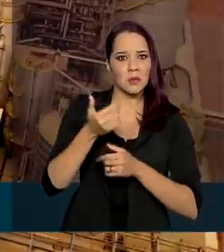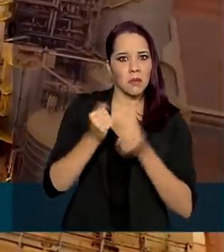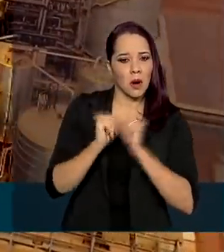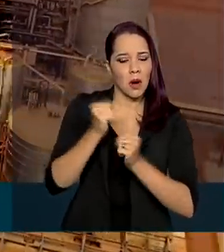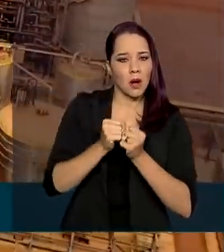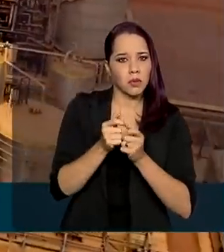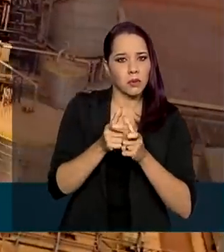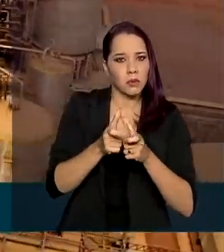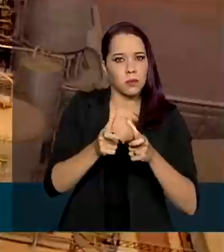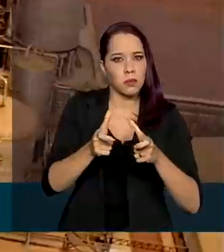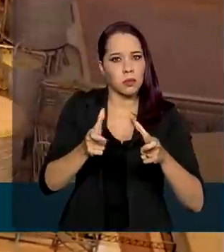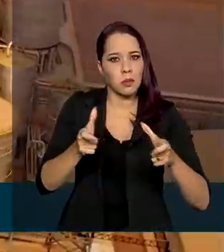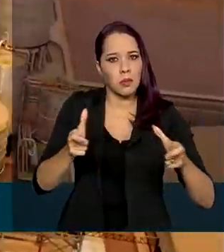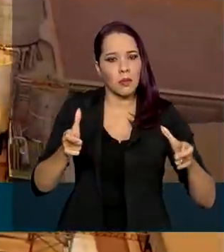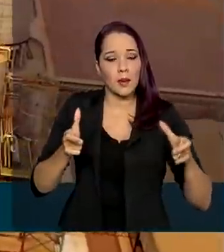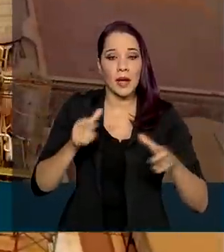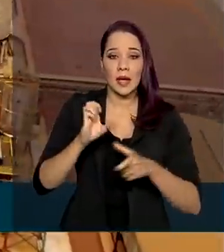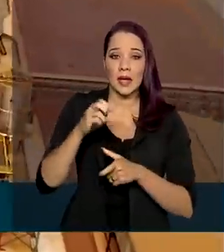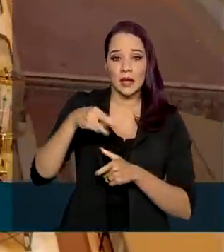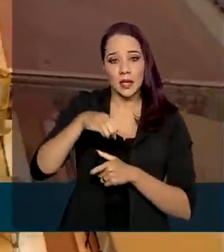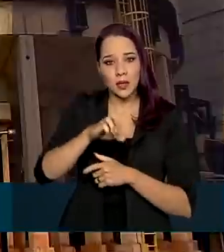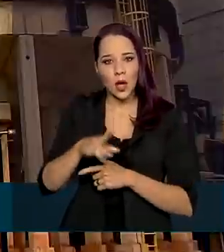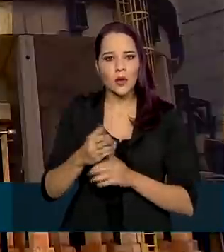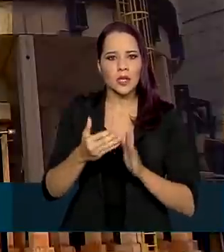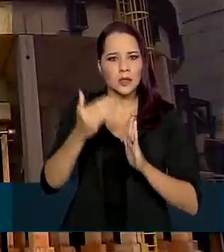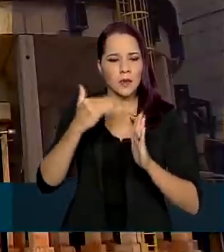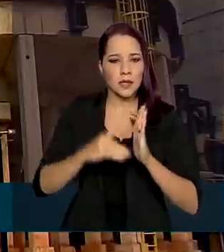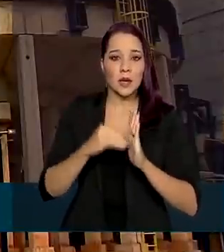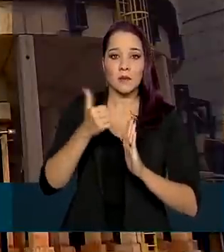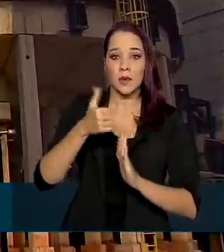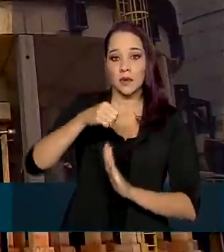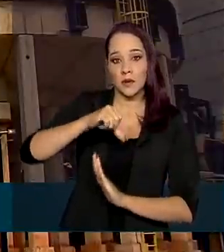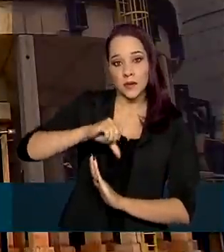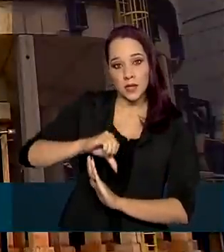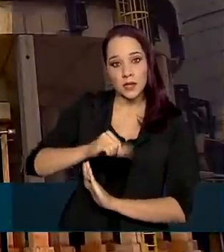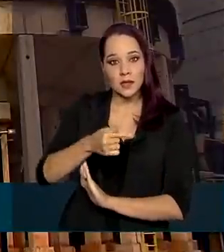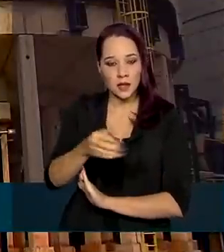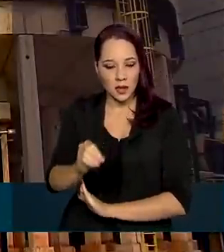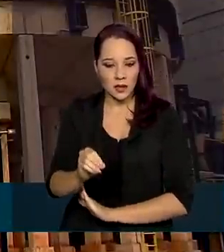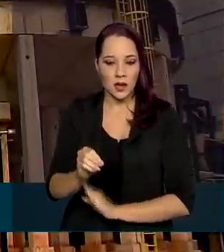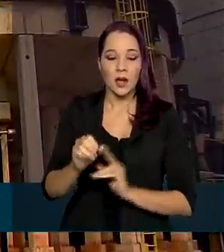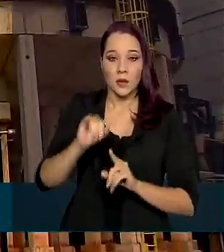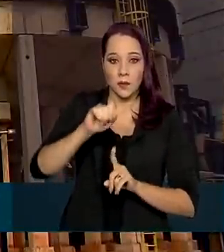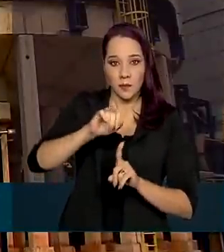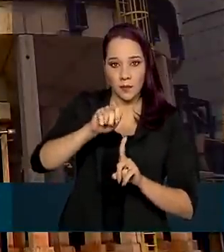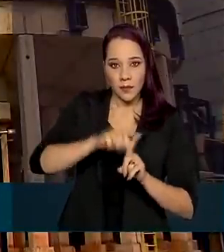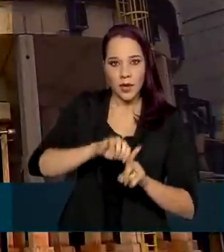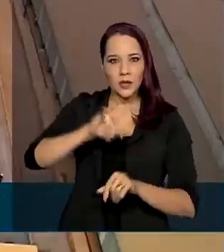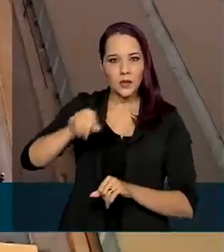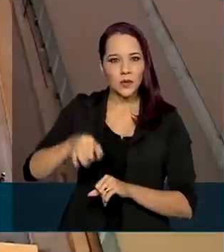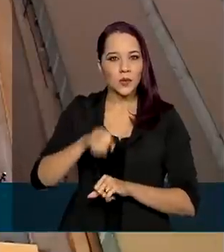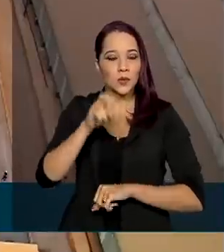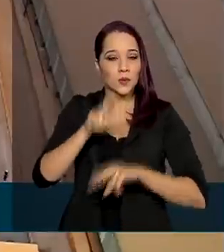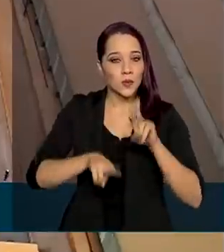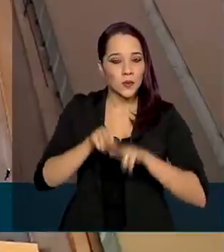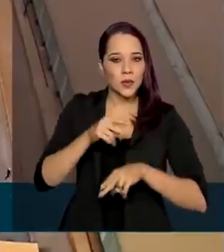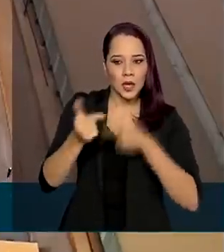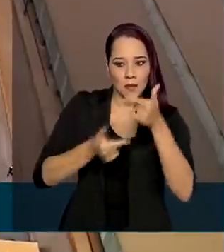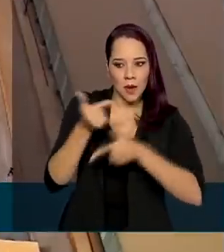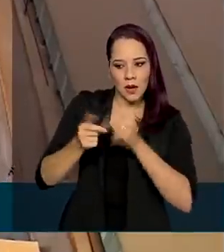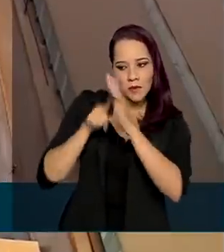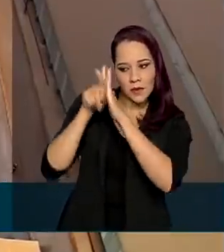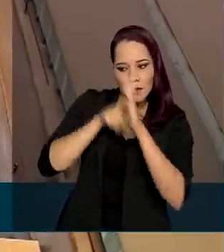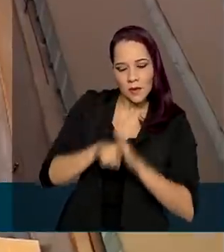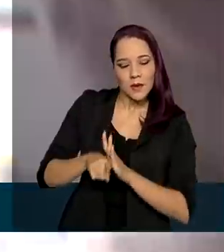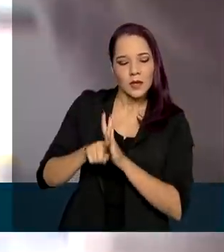desde o fim da década de 1970. Desde junho deste ano, o Ministério de Minas e Energia trabalha na revisão